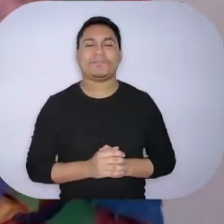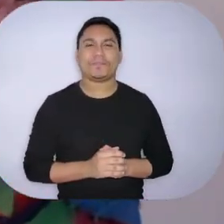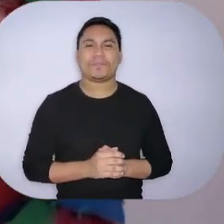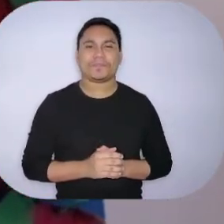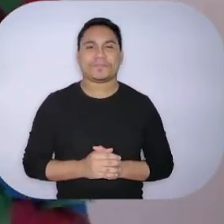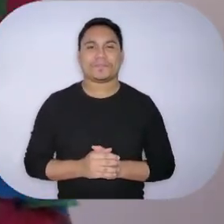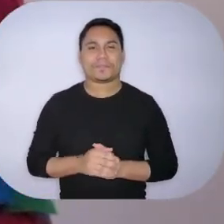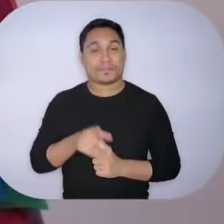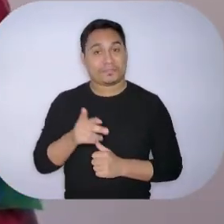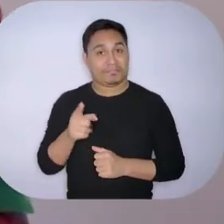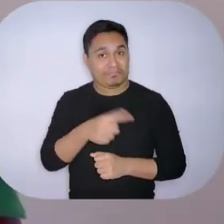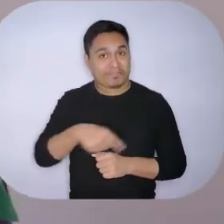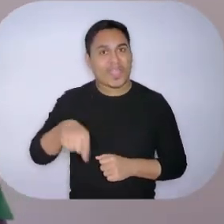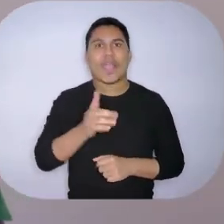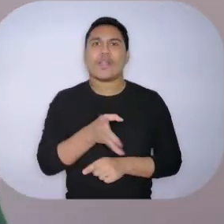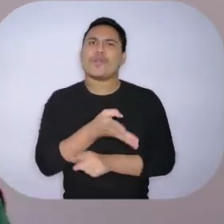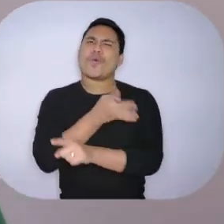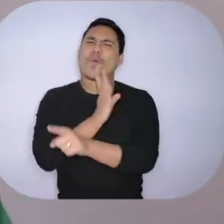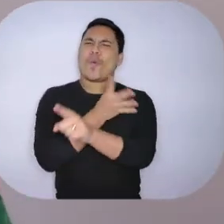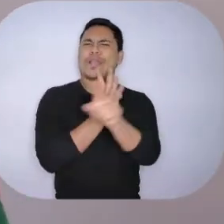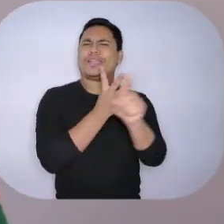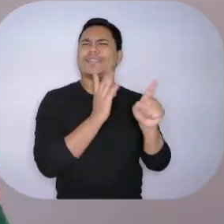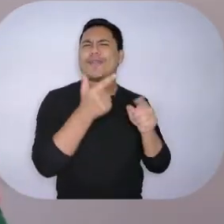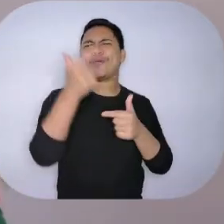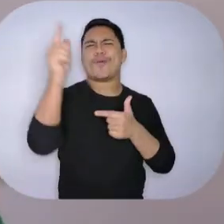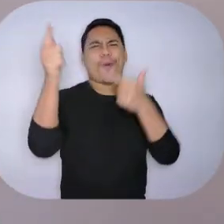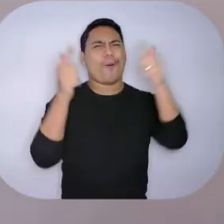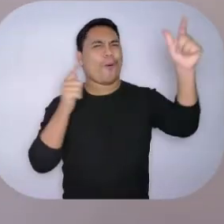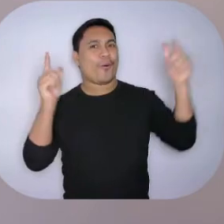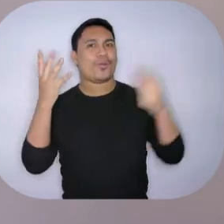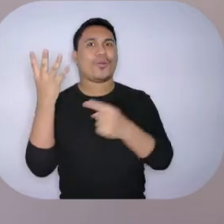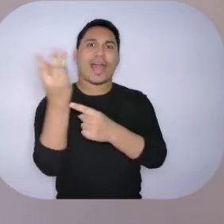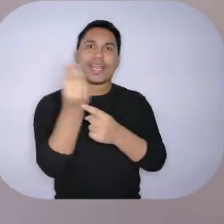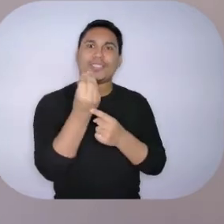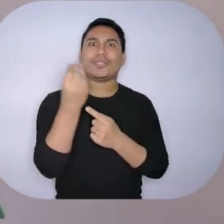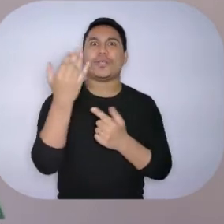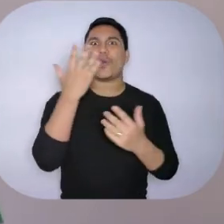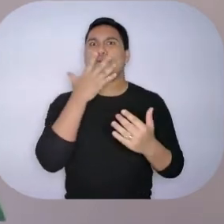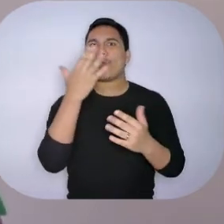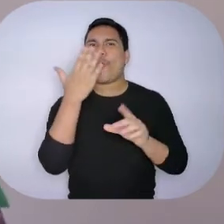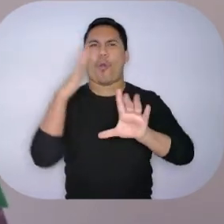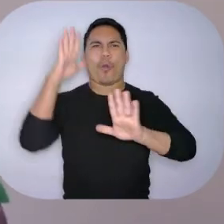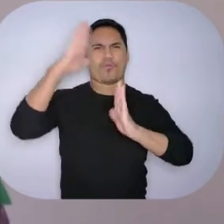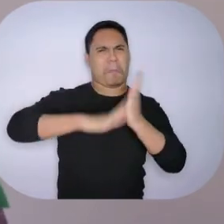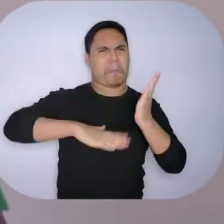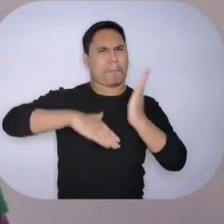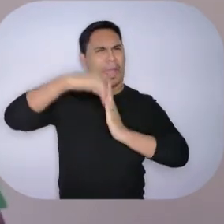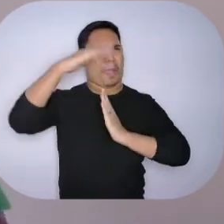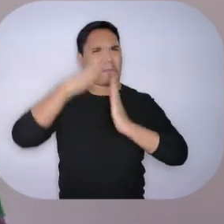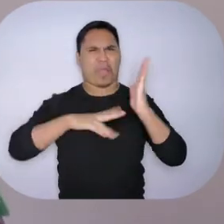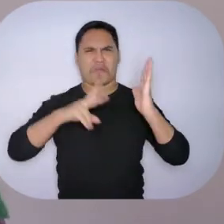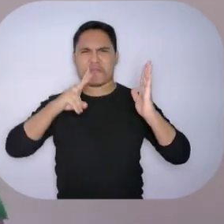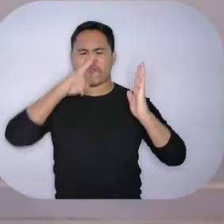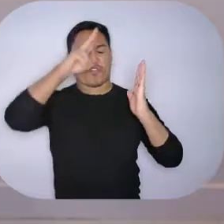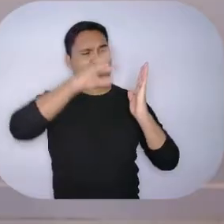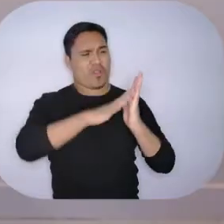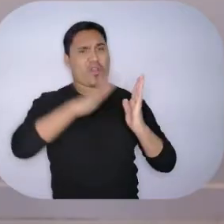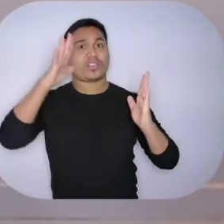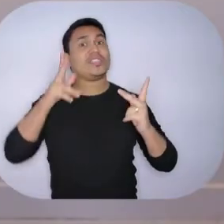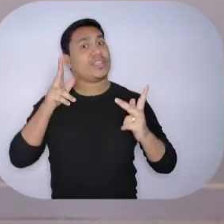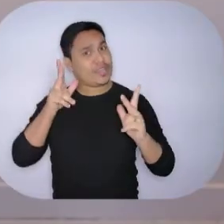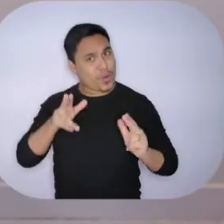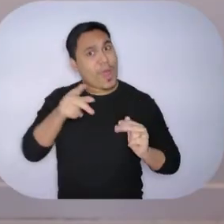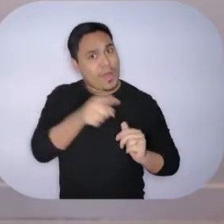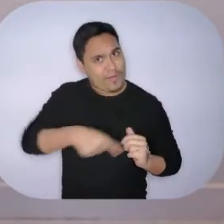Conheceram outros artistas que também pintavam com cores muito vibrantes, assim como as duas.